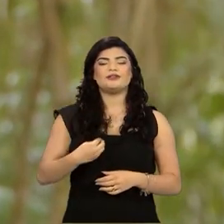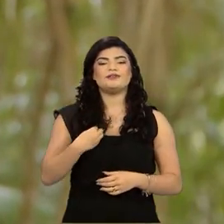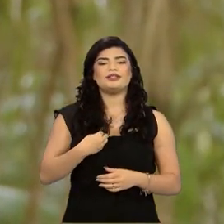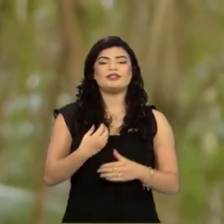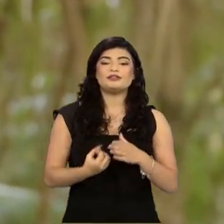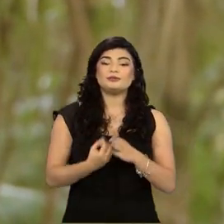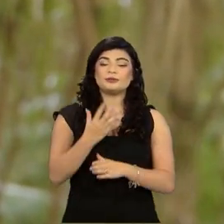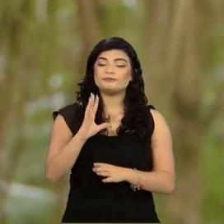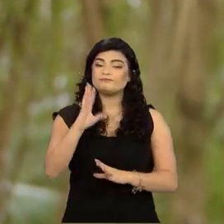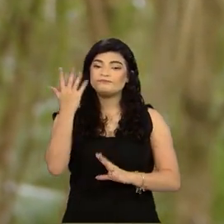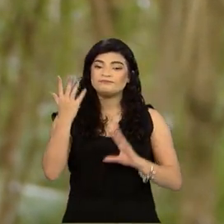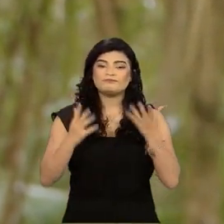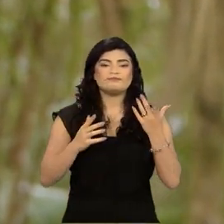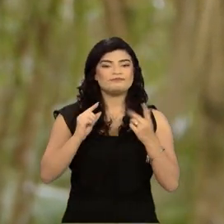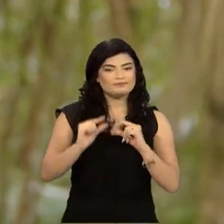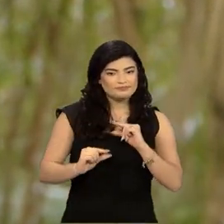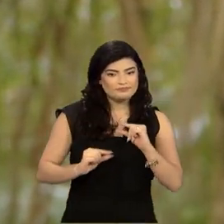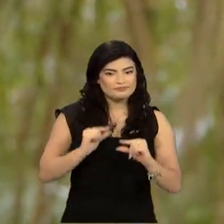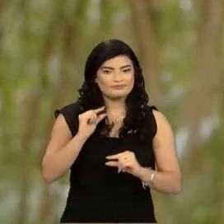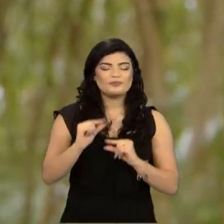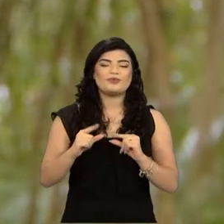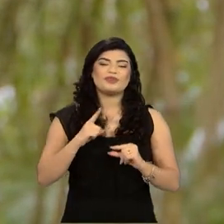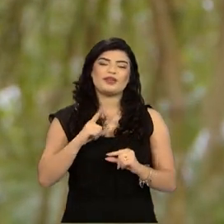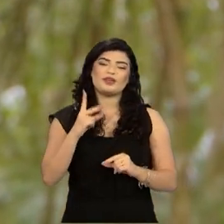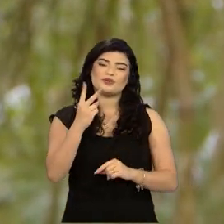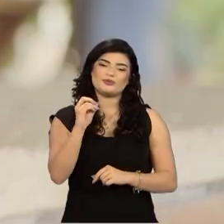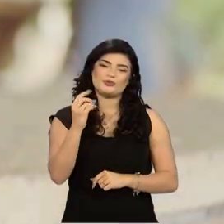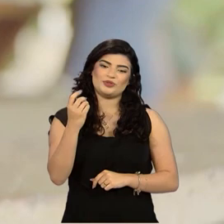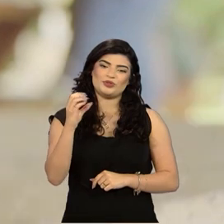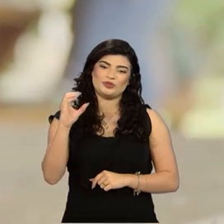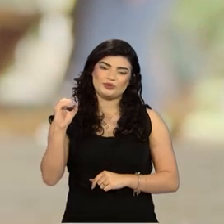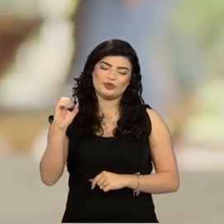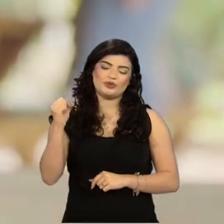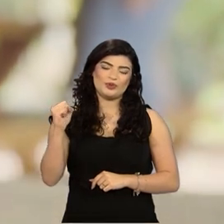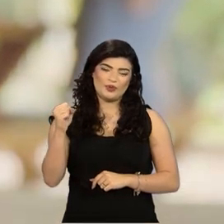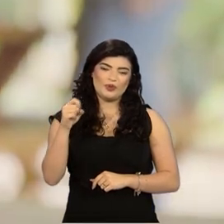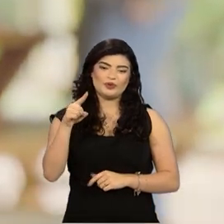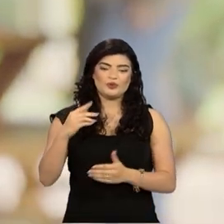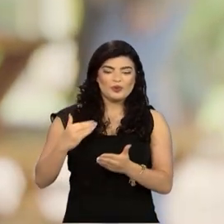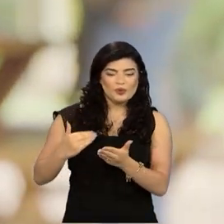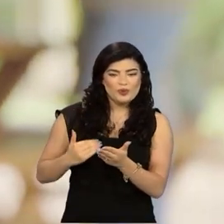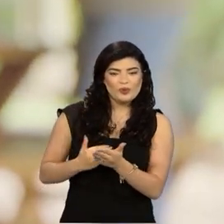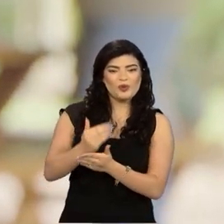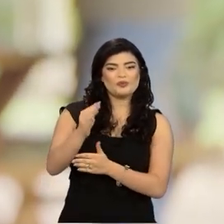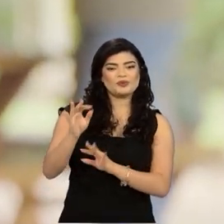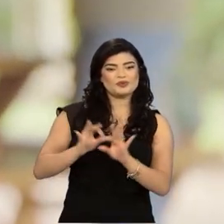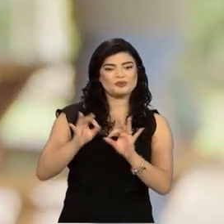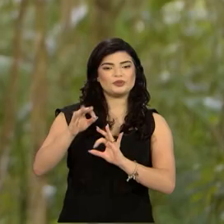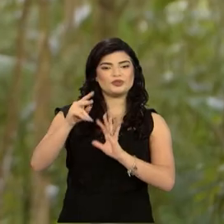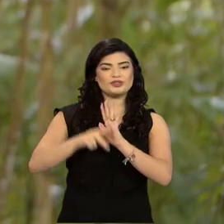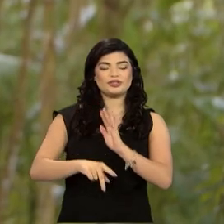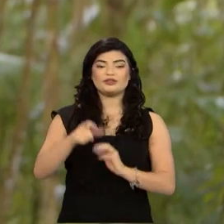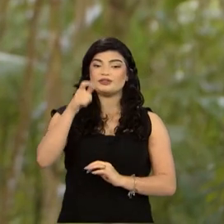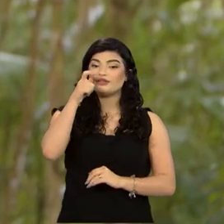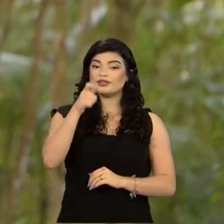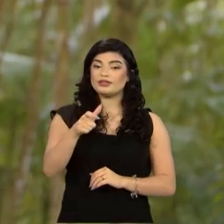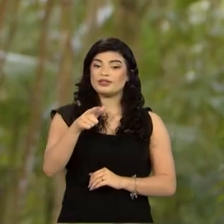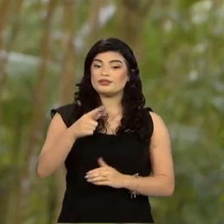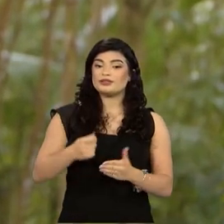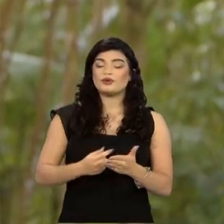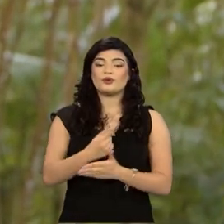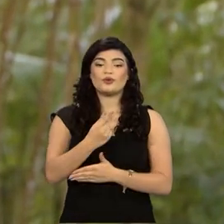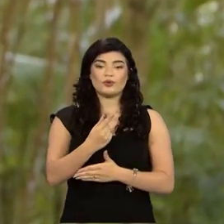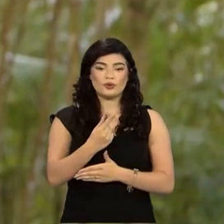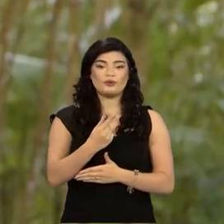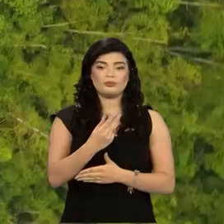foram acontecendo, elas vêm acontecendo desde 2008. Que a princípio nós começamos com interesse na compra dos